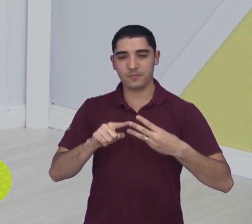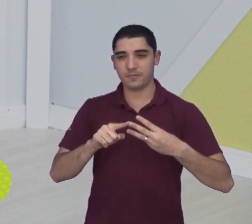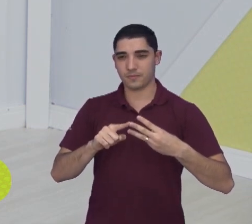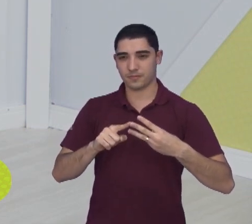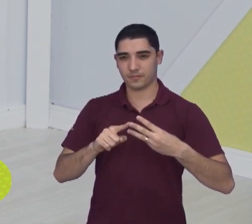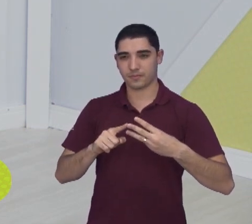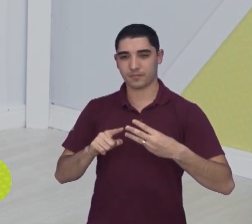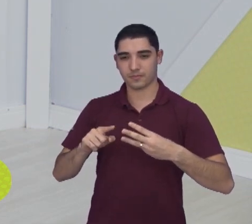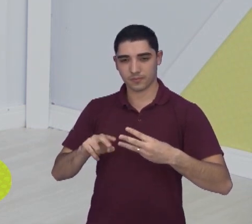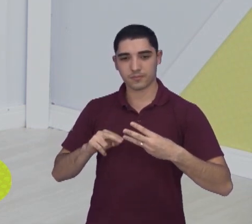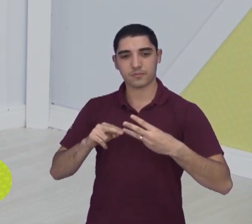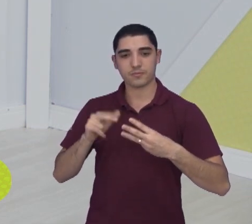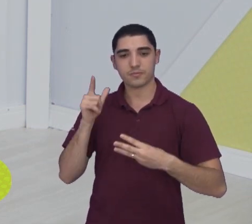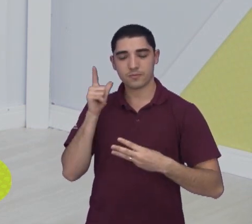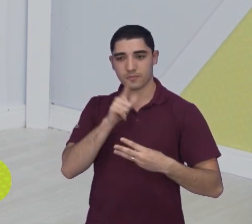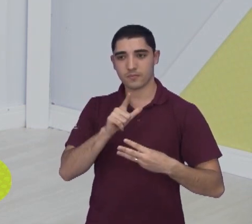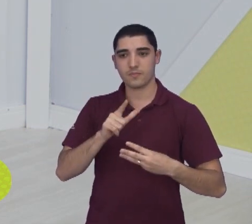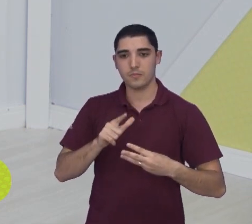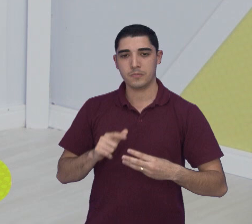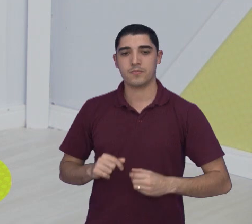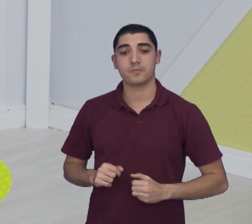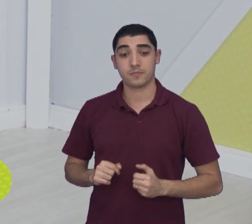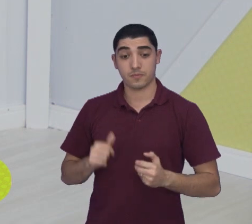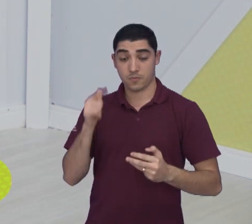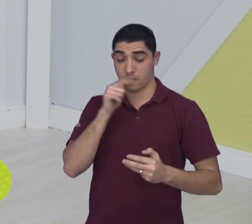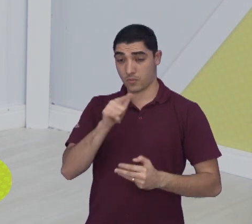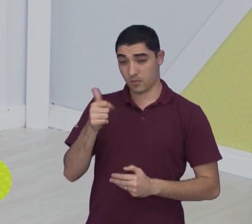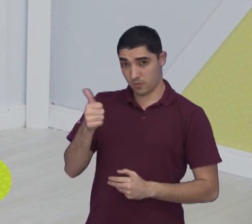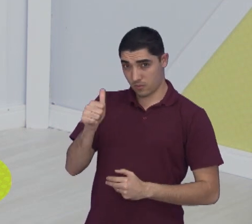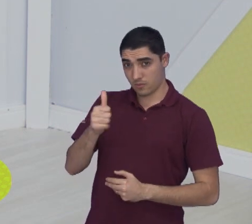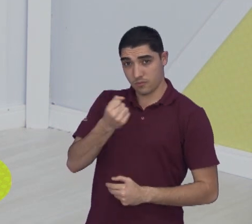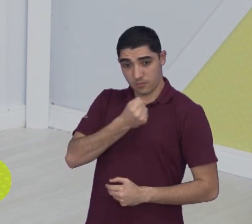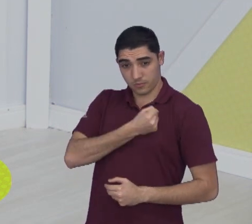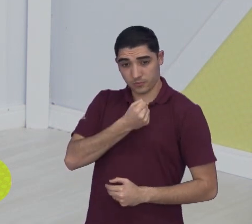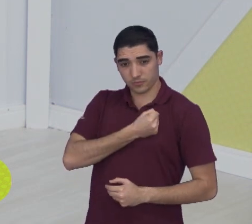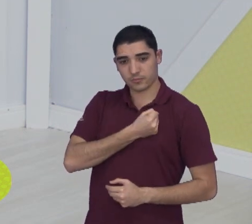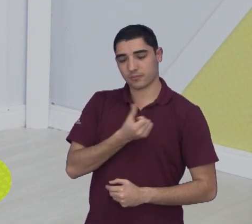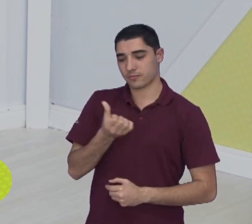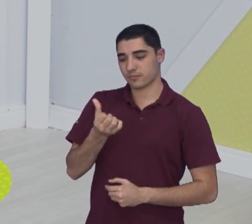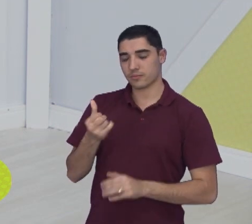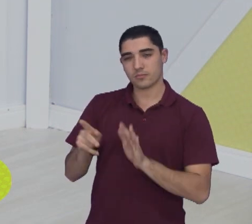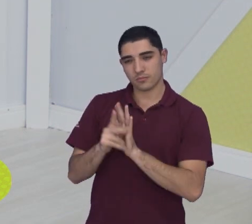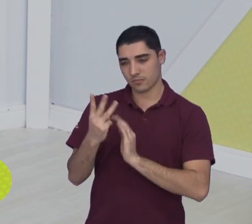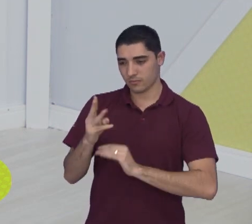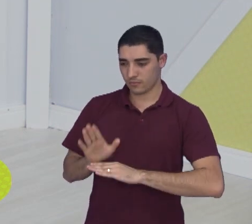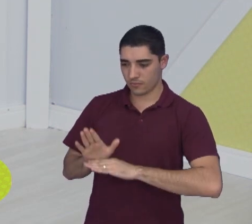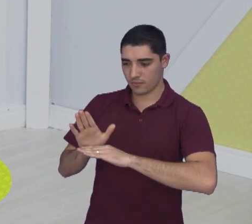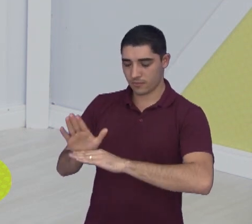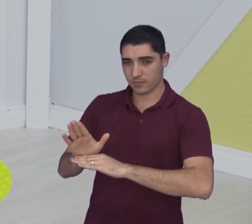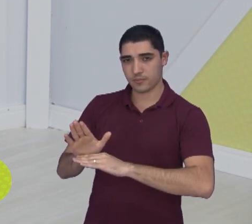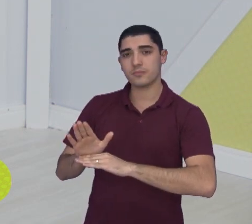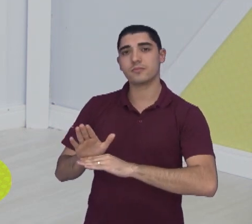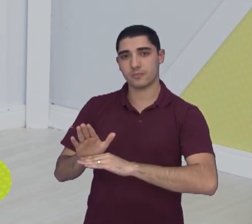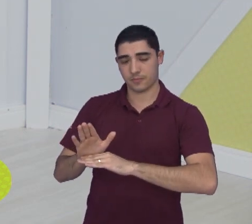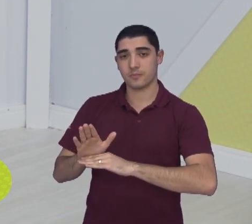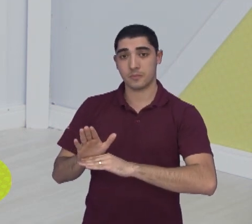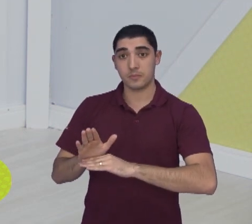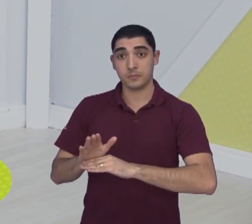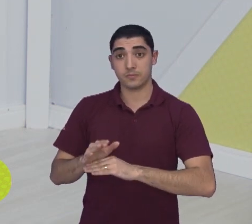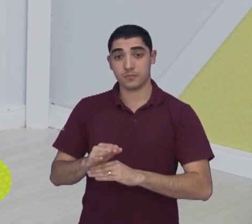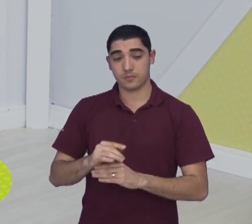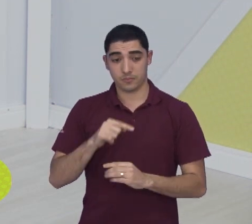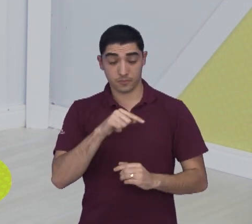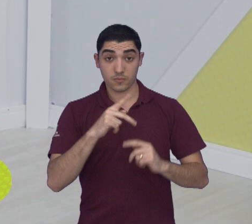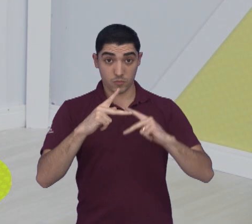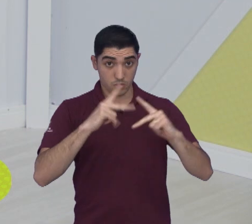do Paulistano, Guilherme Abreu, aí com 11 pontos, seis rebotes e três assistências, os melhores do jogo. São José já